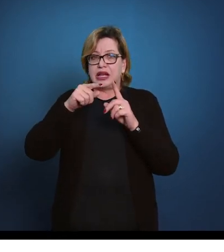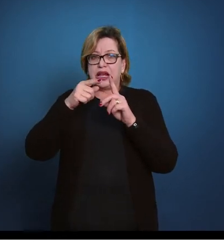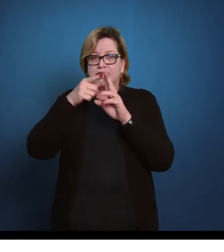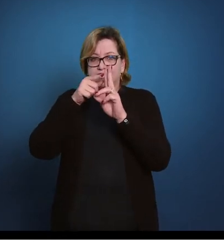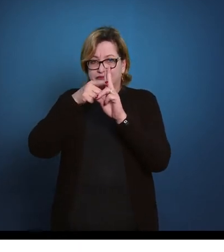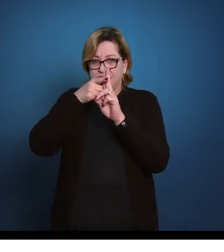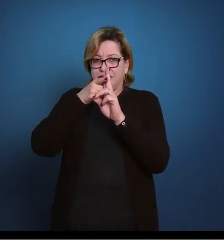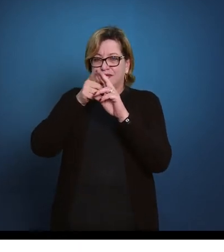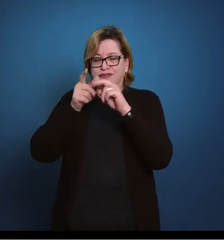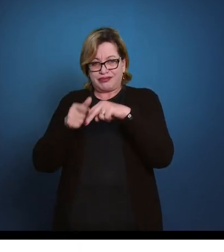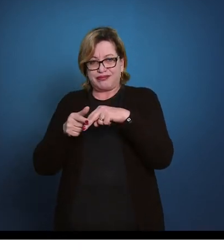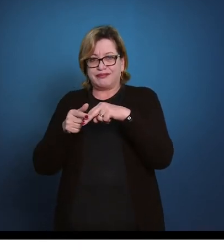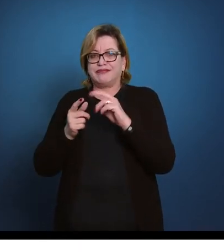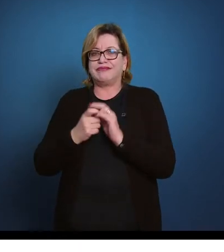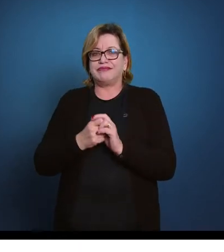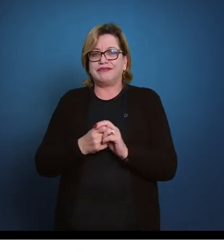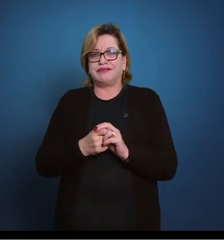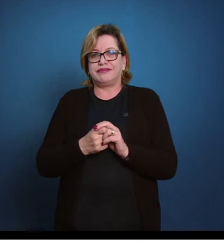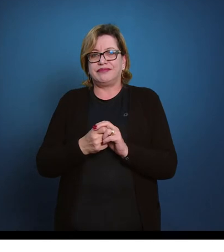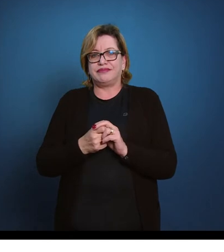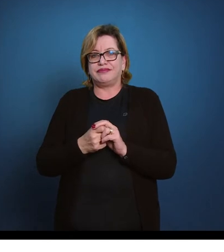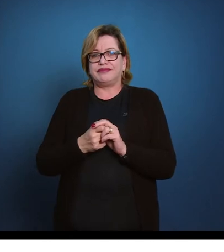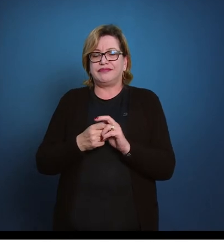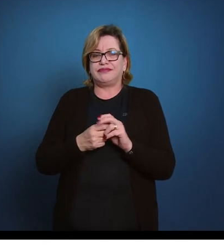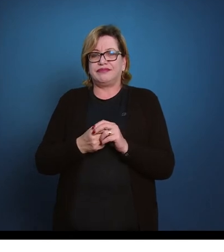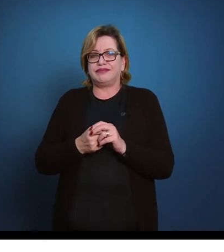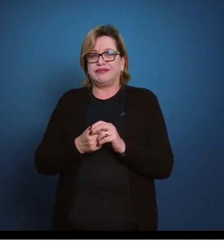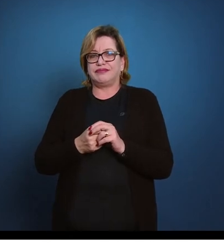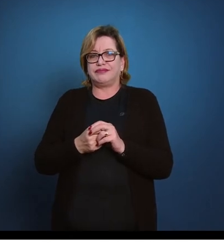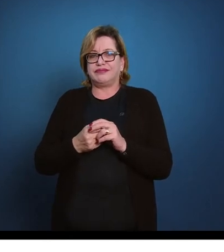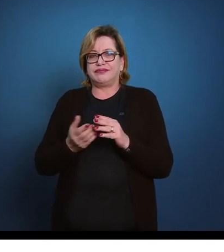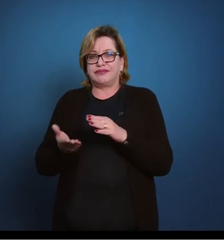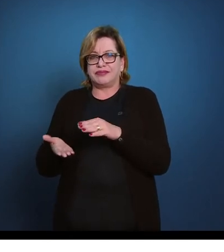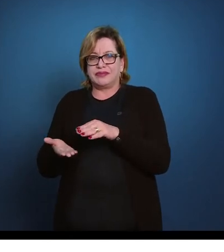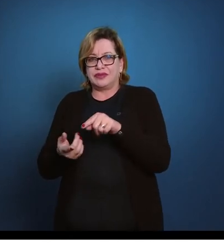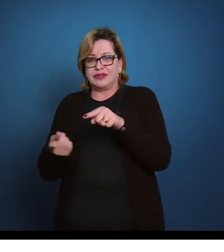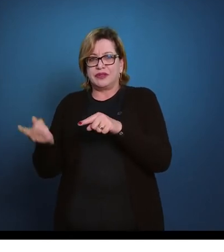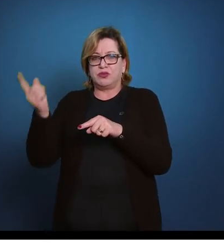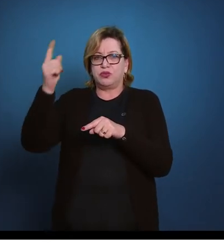e erguer.